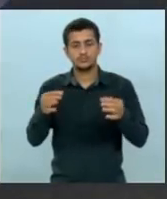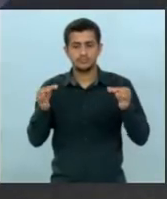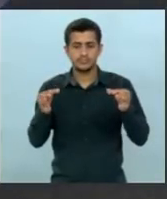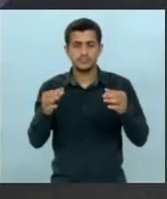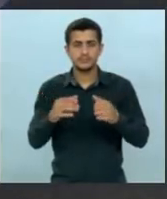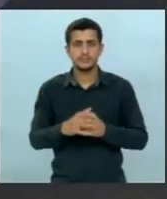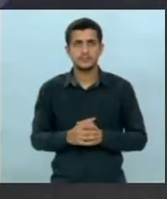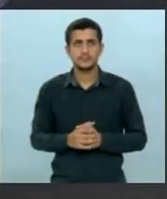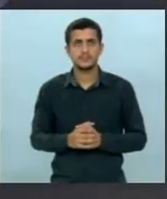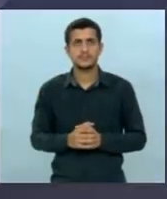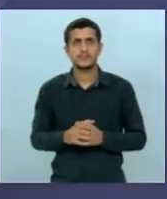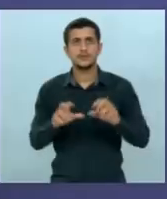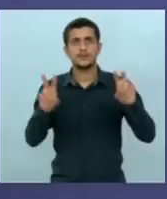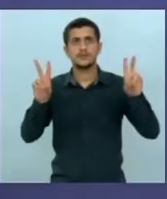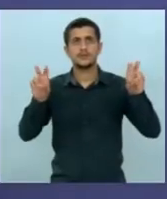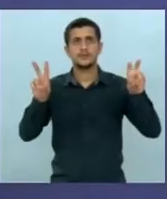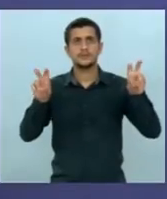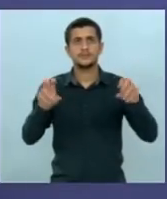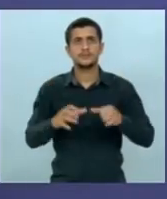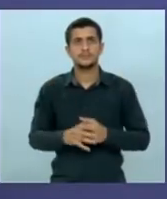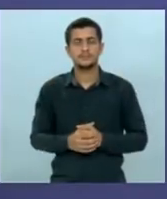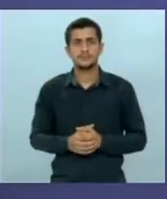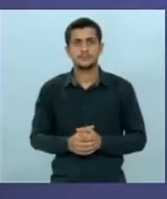na minha caixa e o nosso tema é